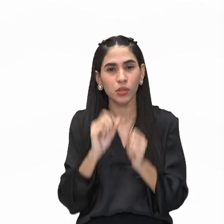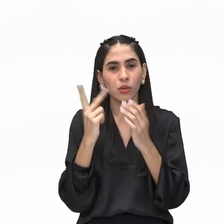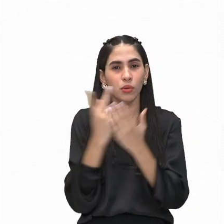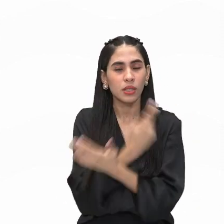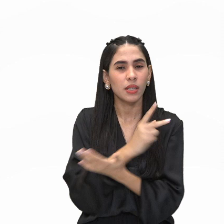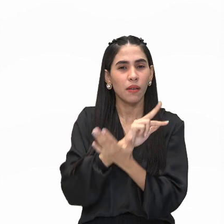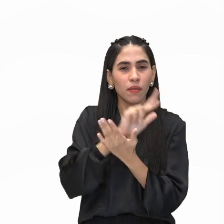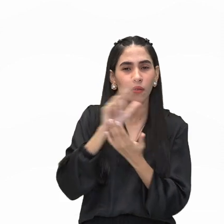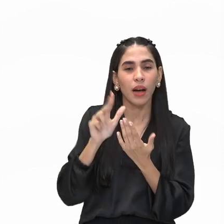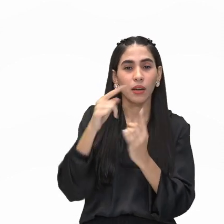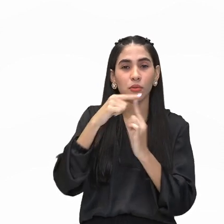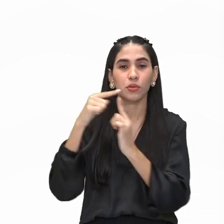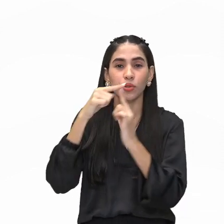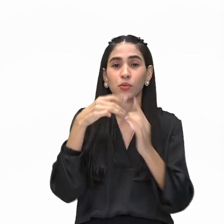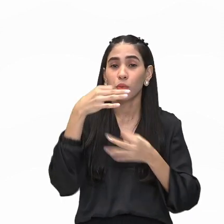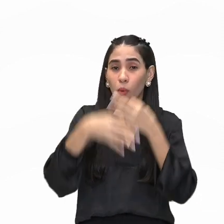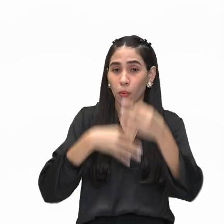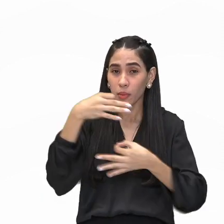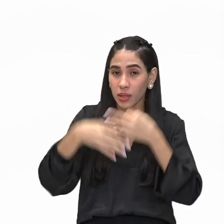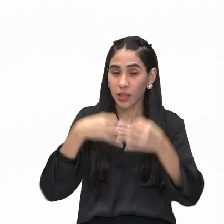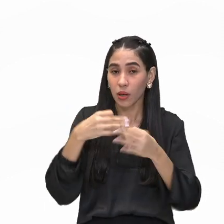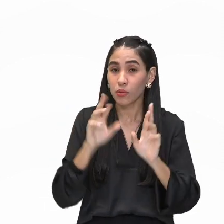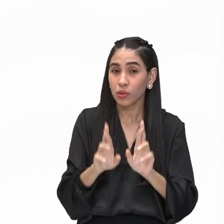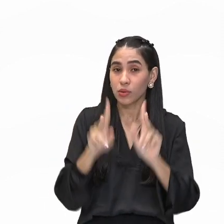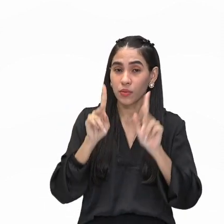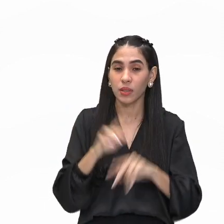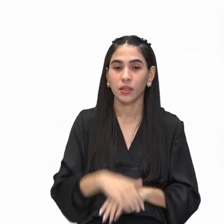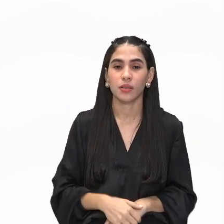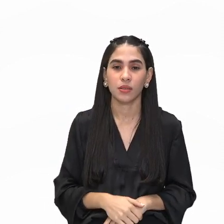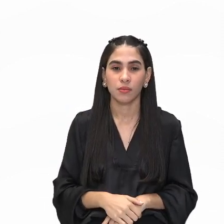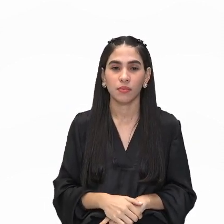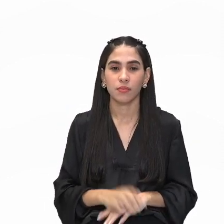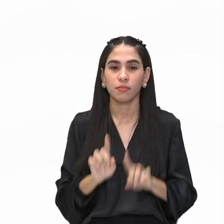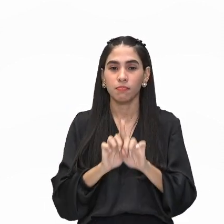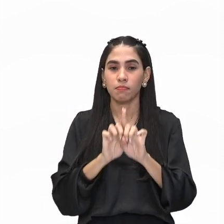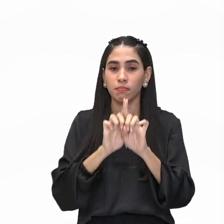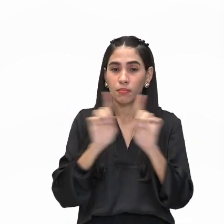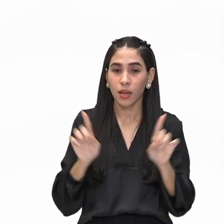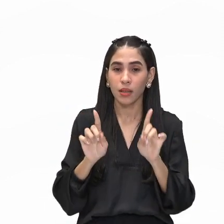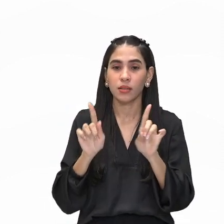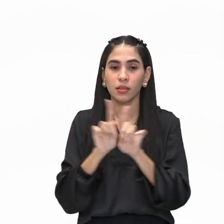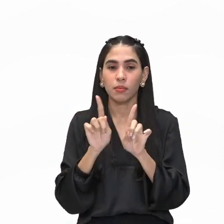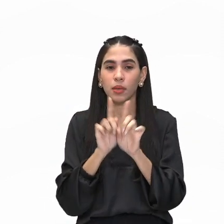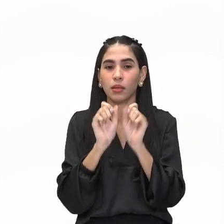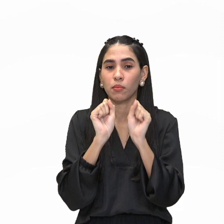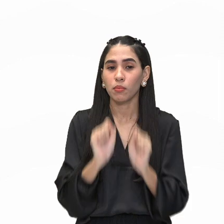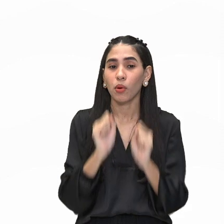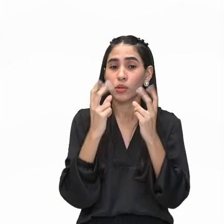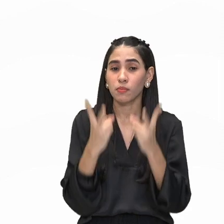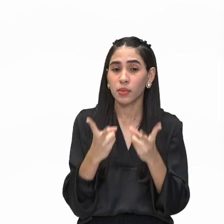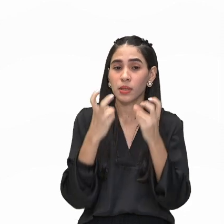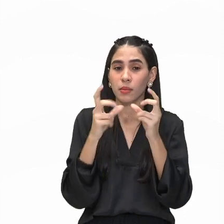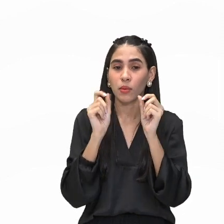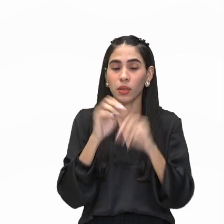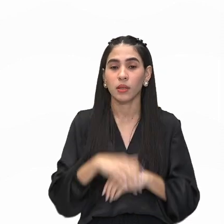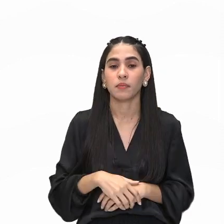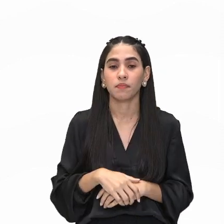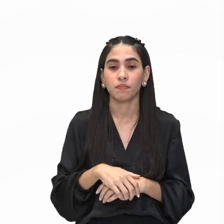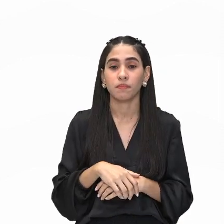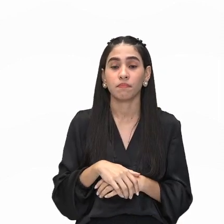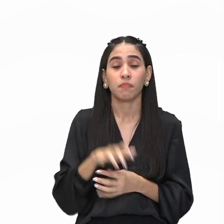diferentes das pretendidas pelo artista. Mas pode-se dizer que, de forma geral,